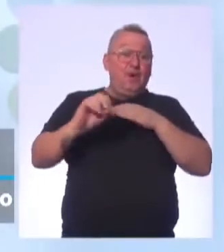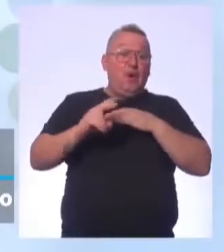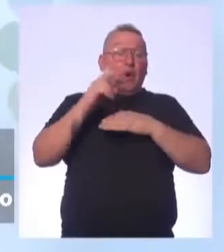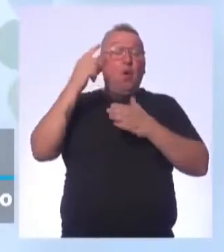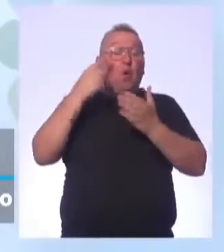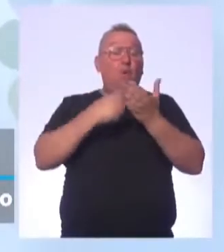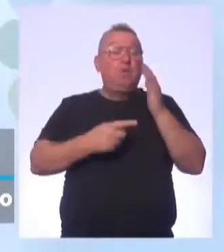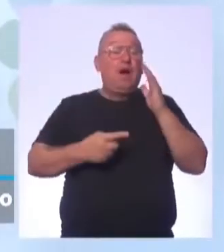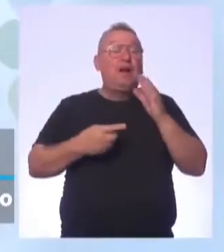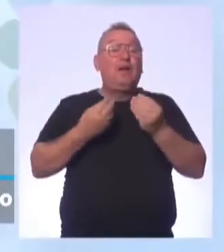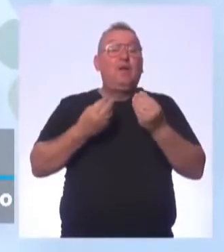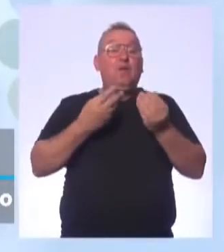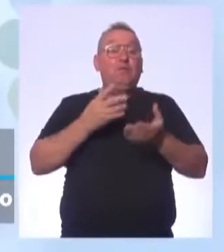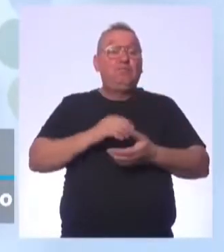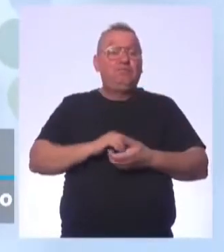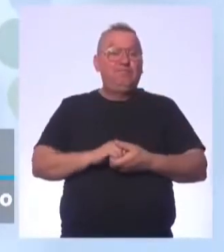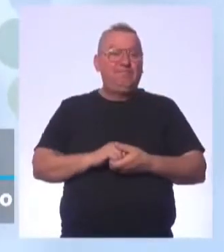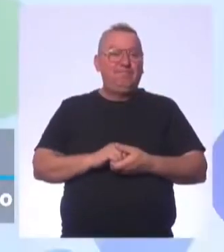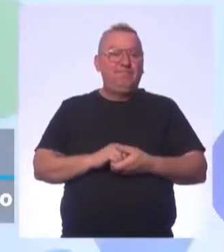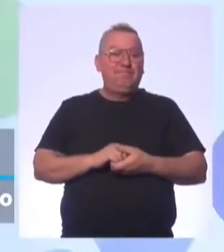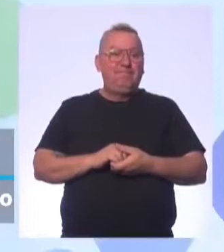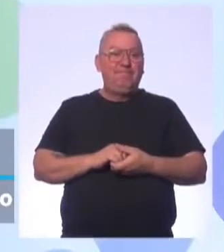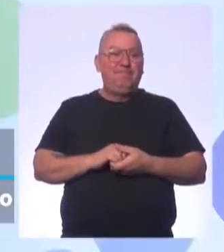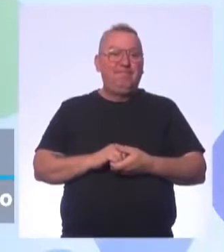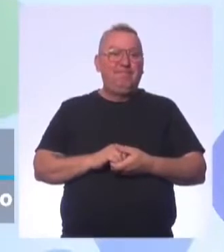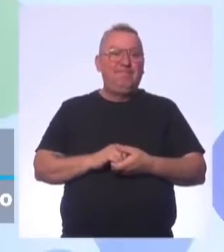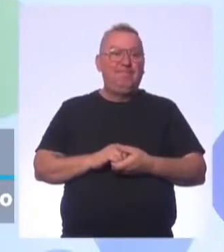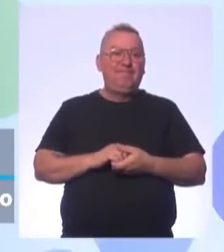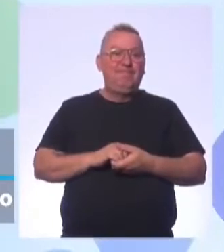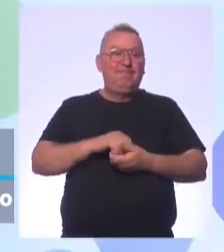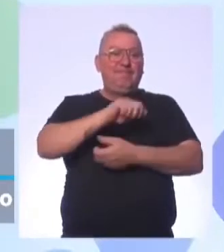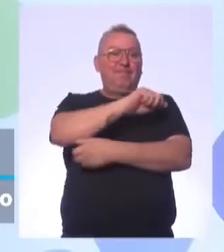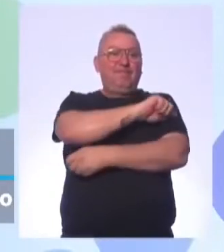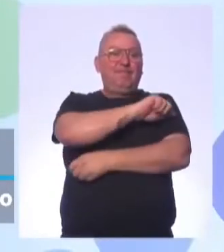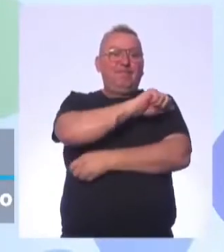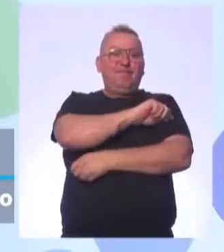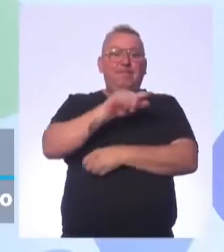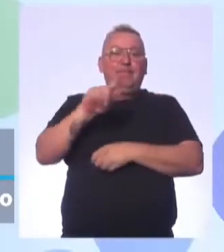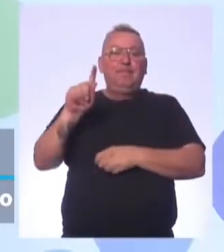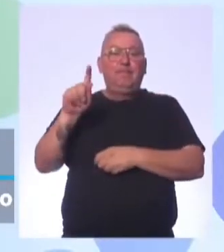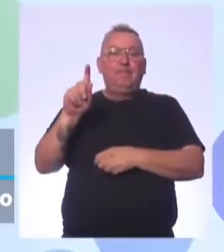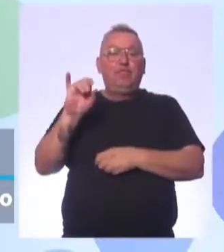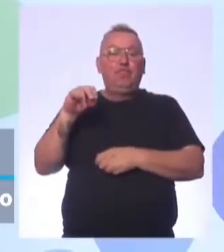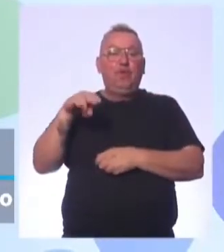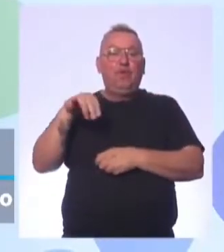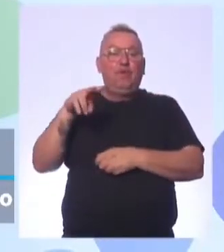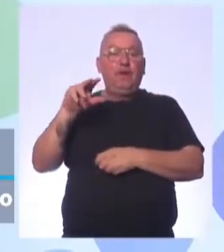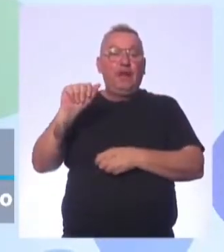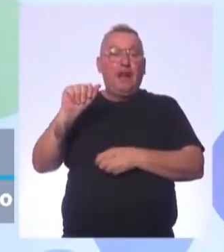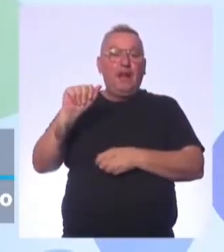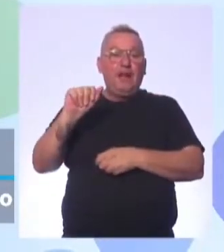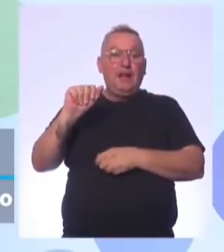de marca? E aí, Juliana? Vamos lá. A aluna Giovanna, da professora Euseli,